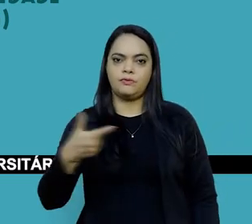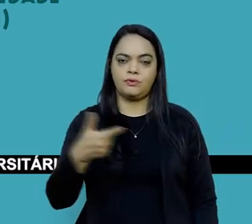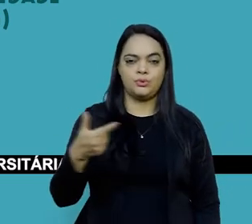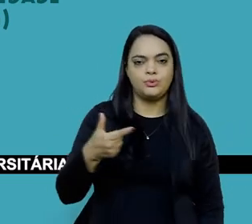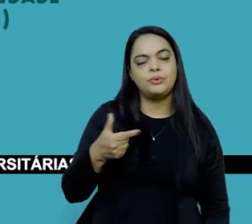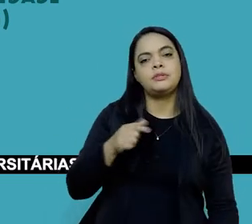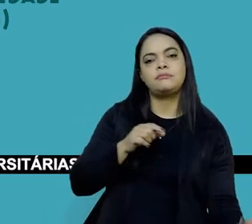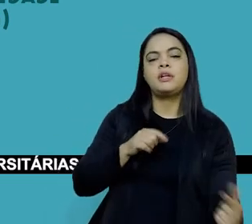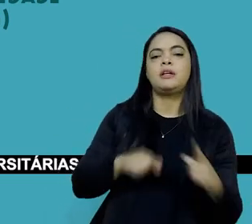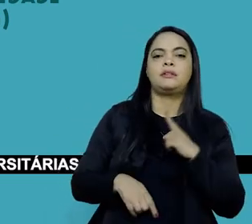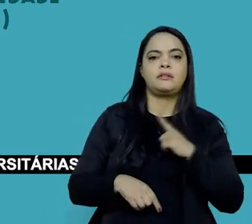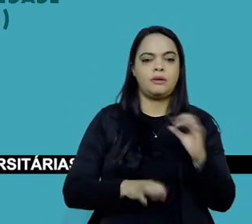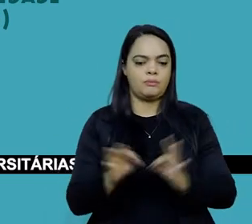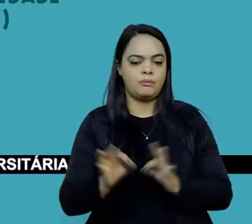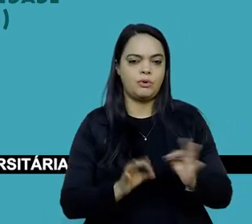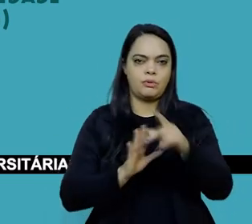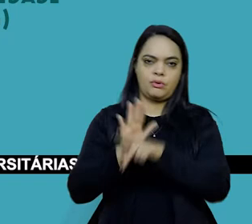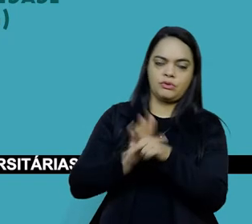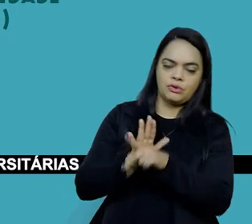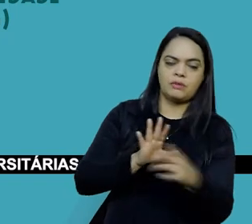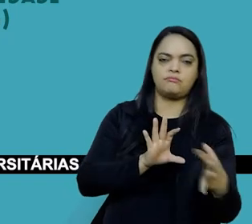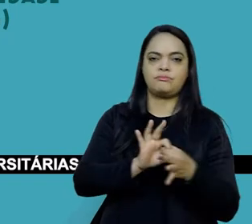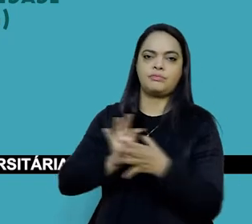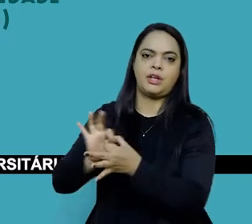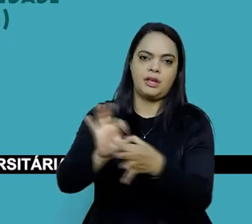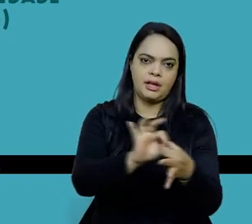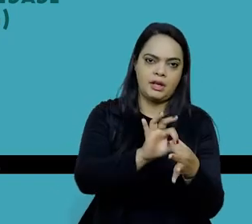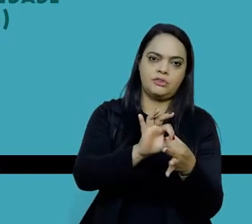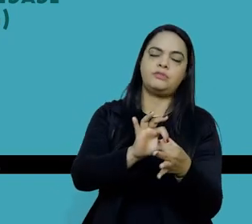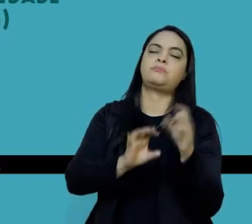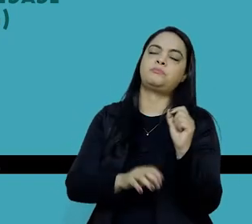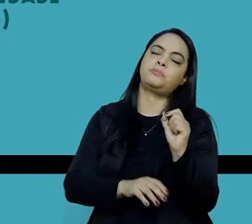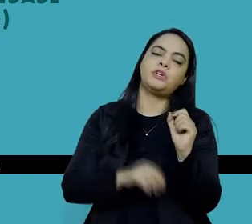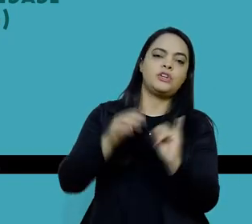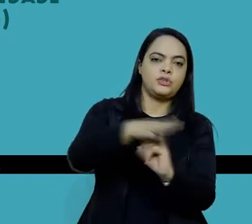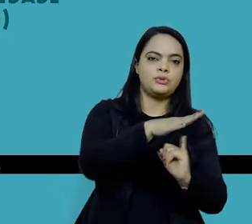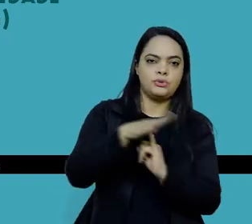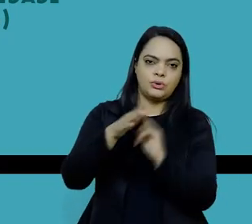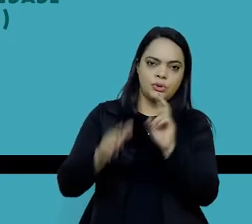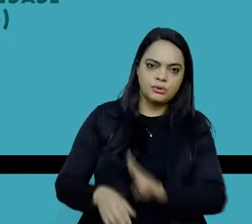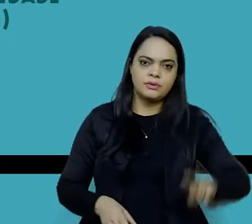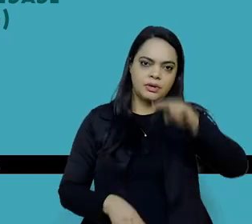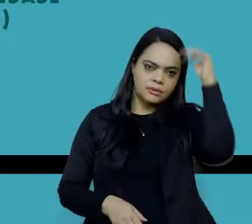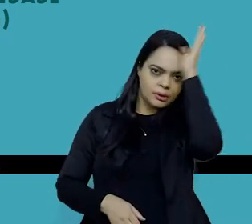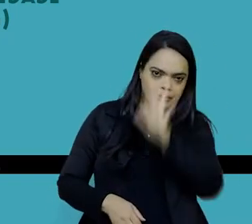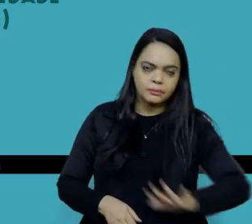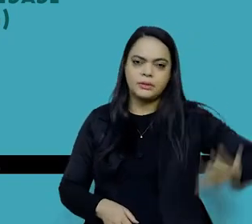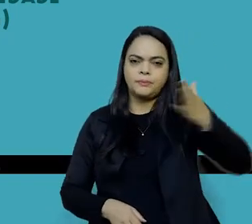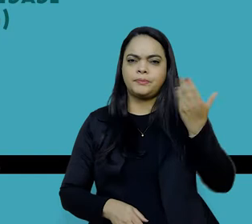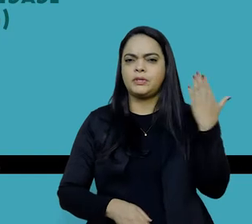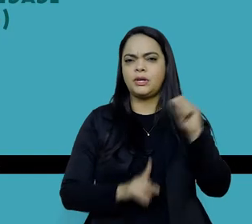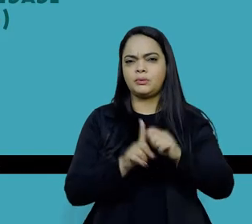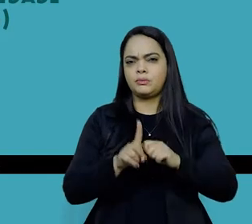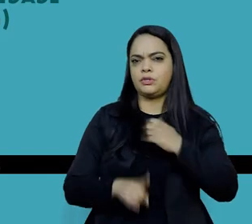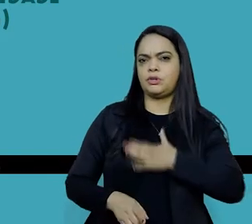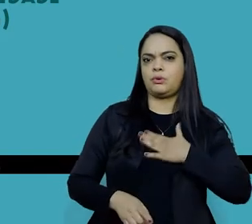por mais de uma dezena de instituições universitárias do Brasil. Desde agosto de 2019, é também